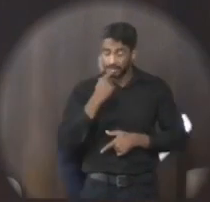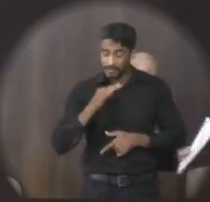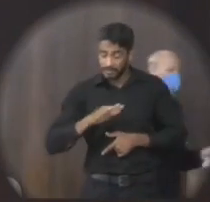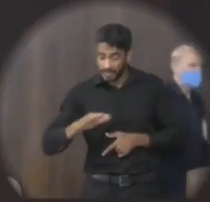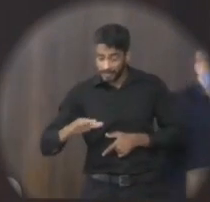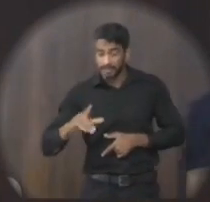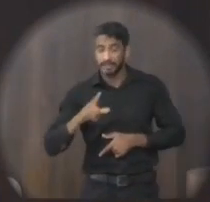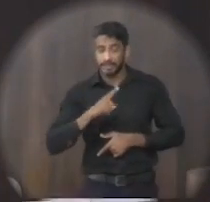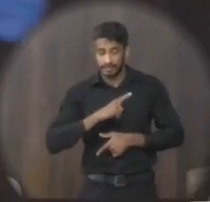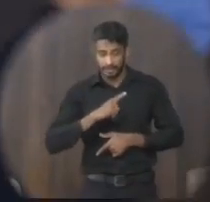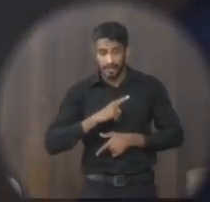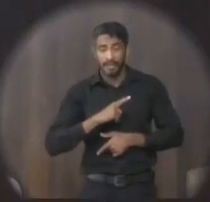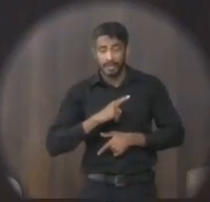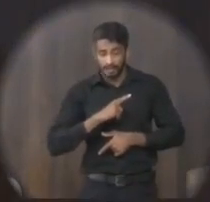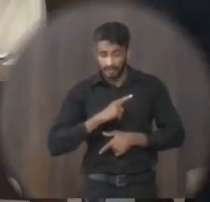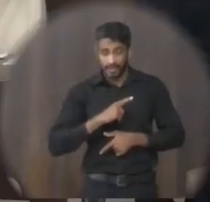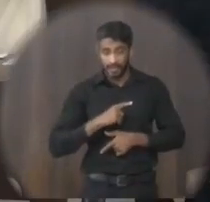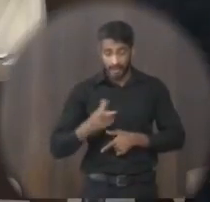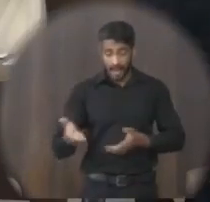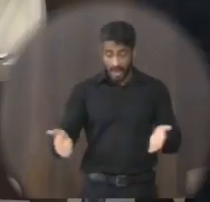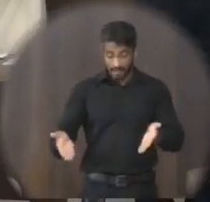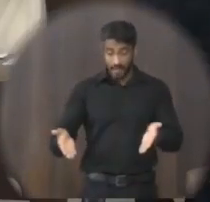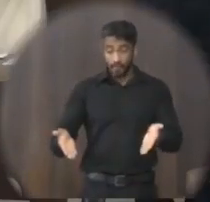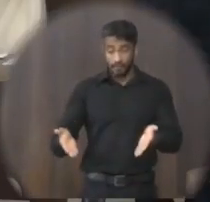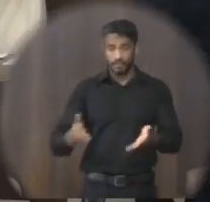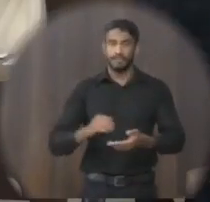enfrenta e vem enfrentando até hoje.